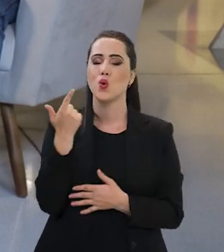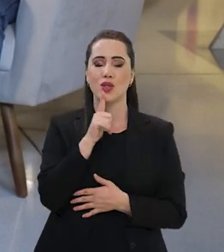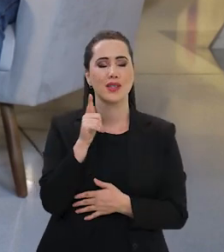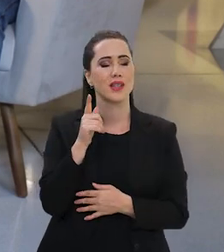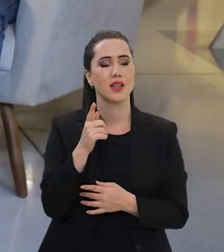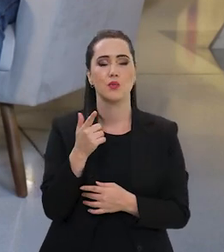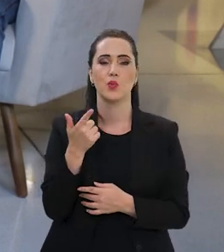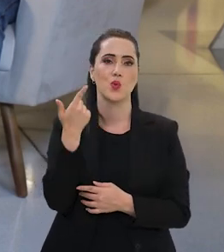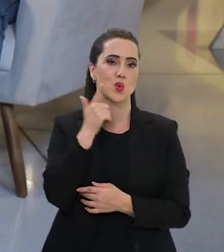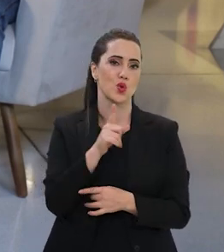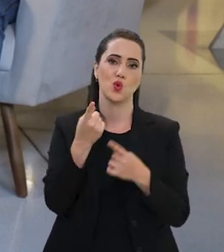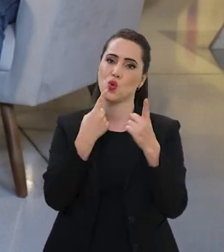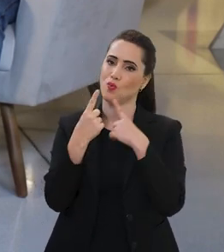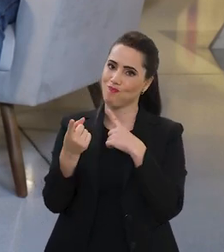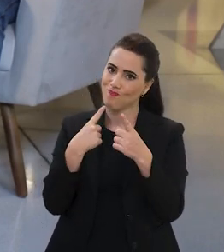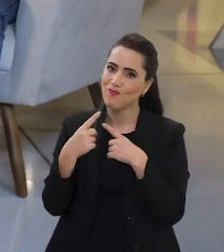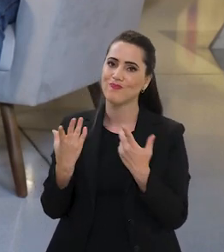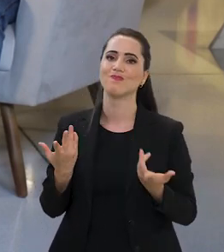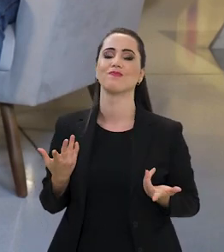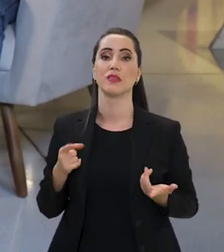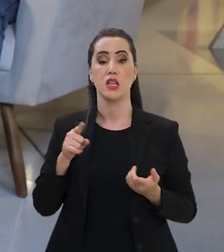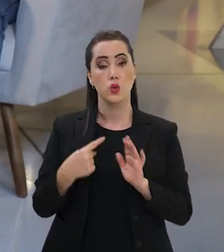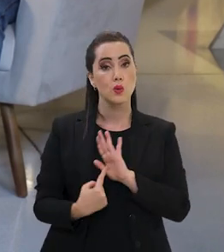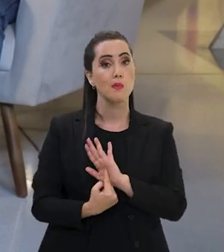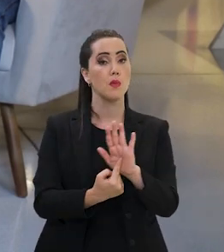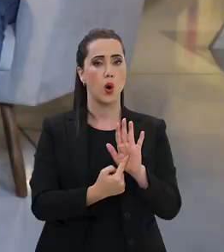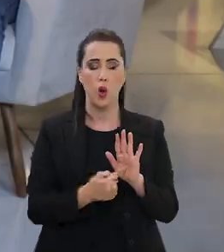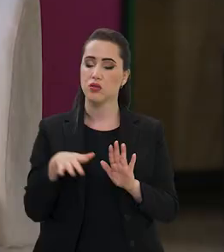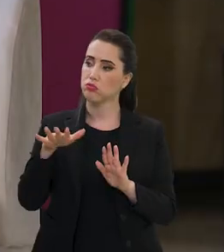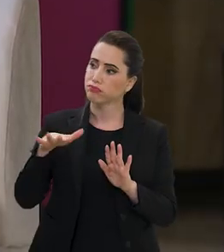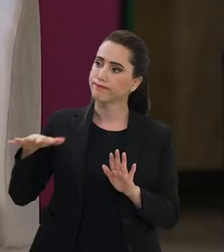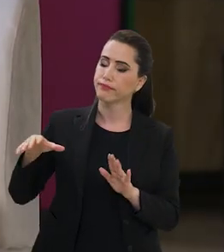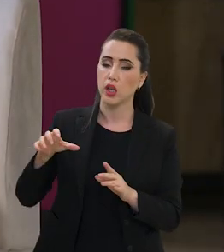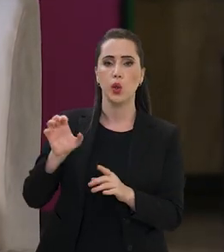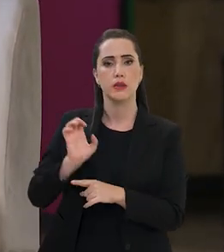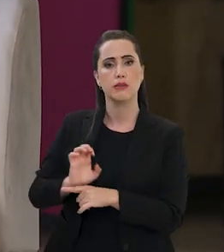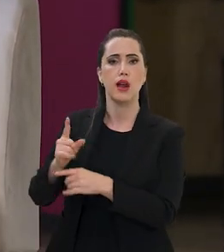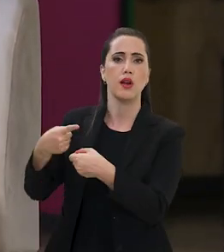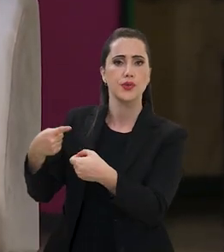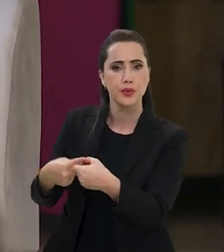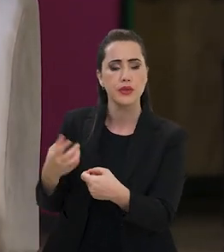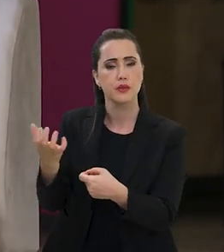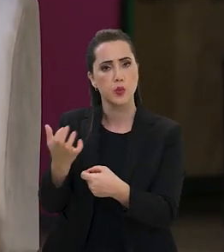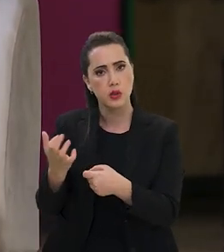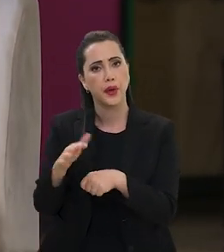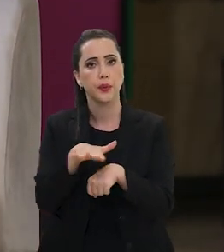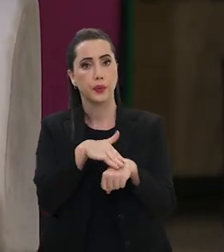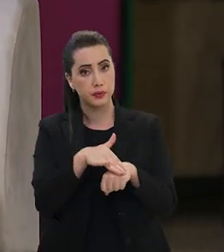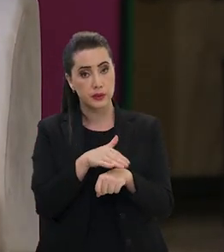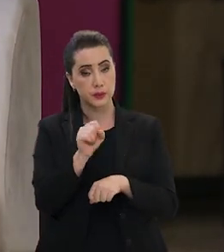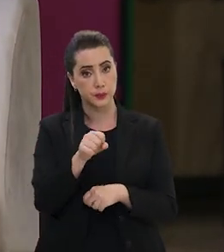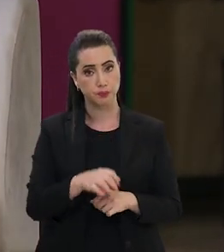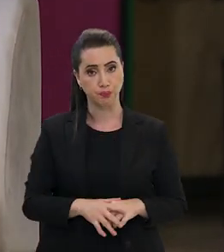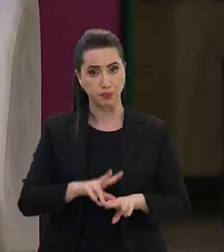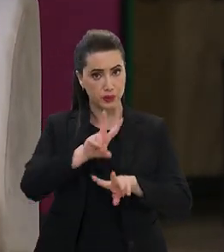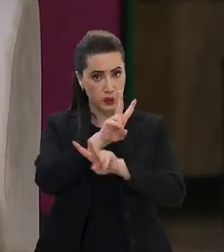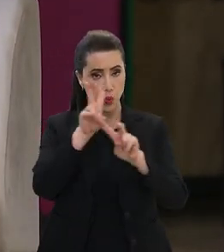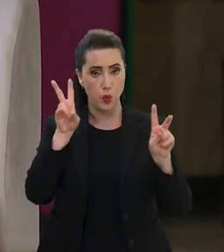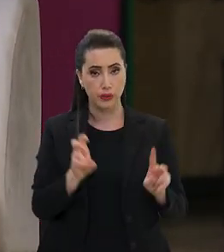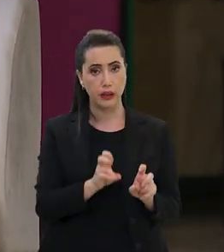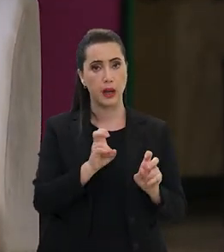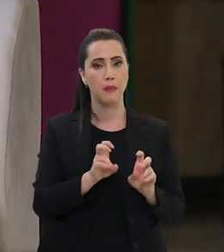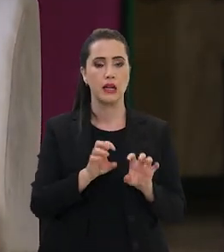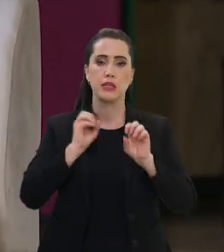dialogar. Então, isso daí revela uma predisposição e mais ainda, no que pertine à